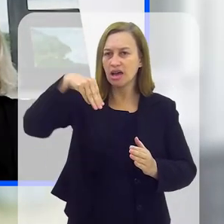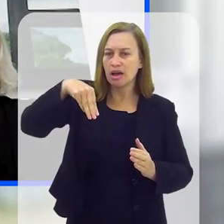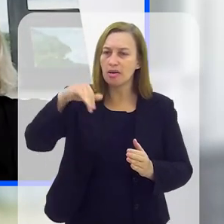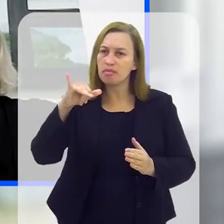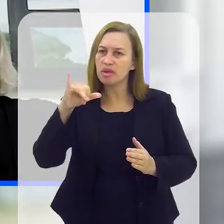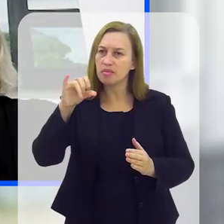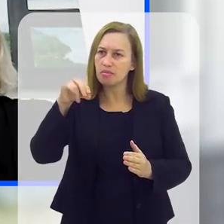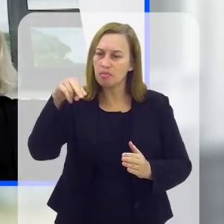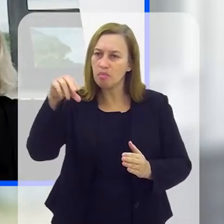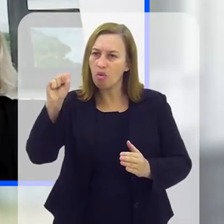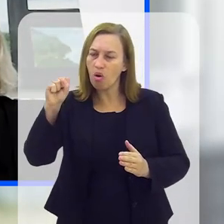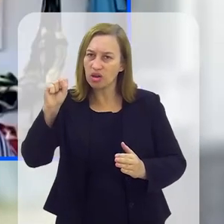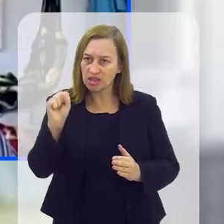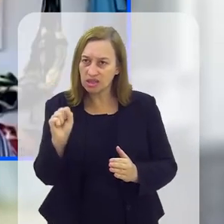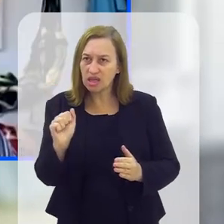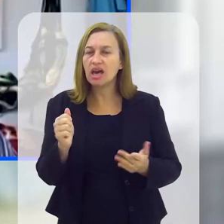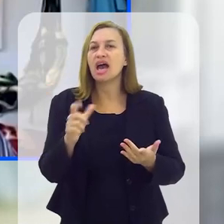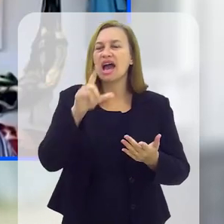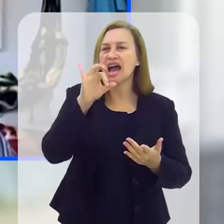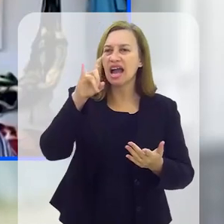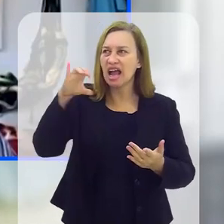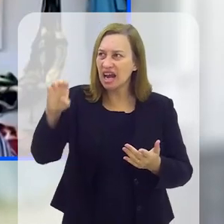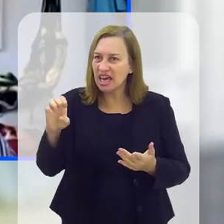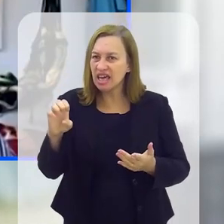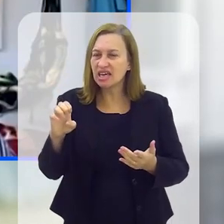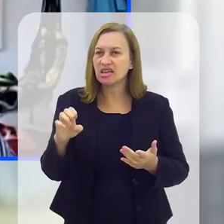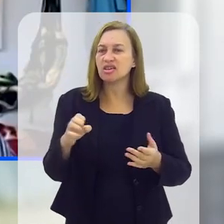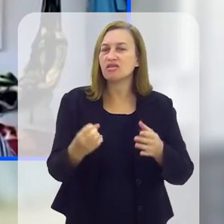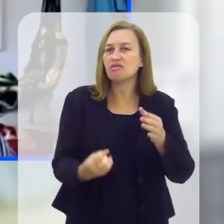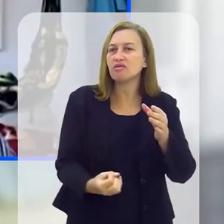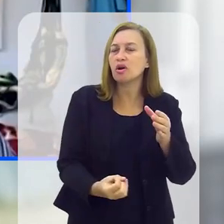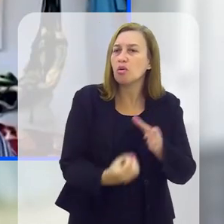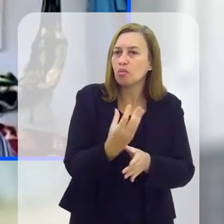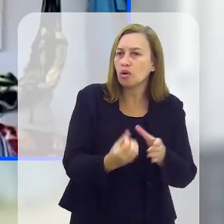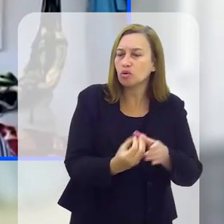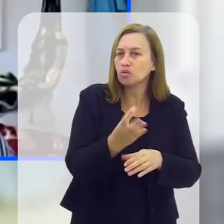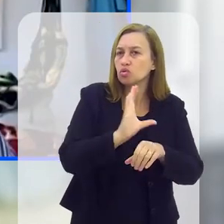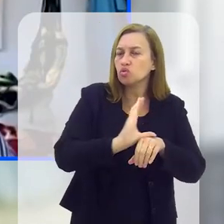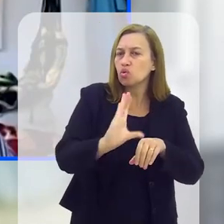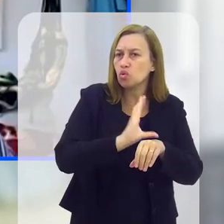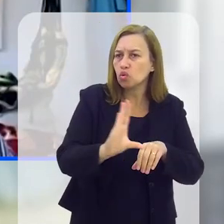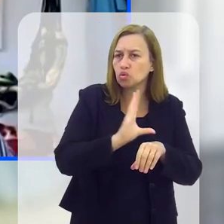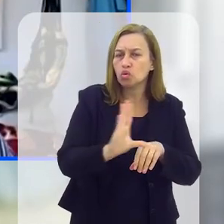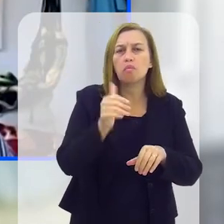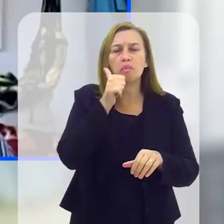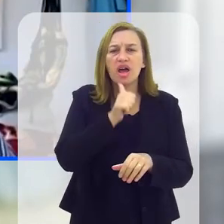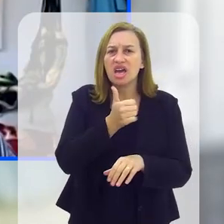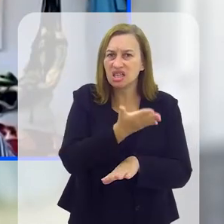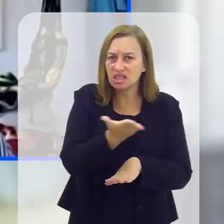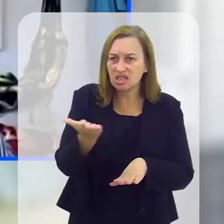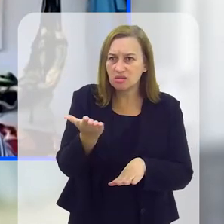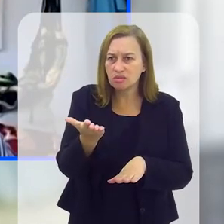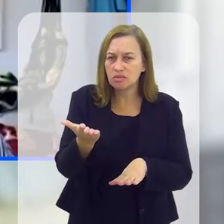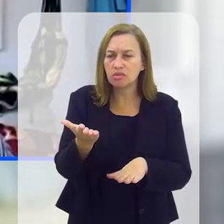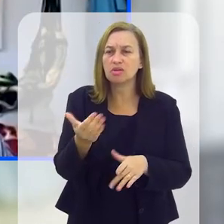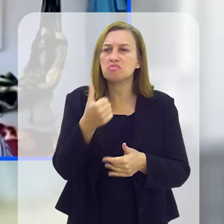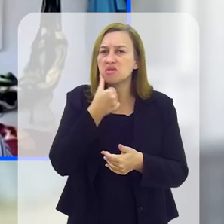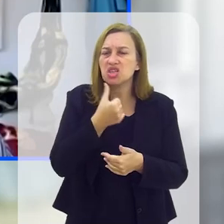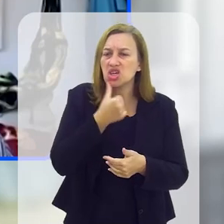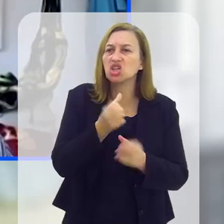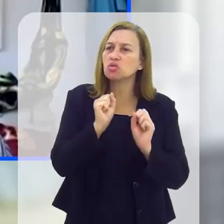promove ainda ali, cursos profissionalizantes, opções, para que essas